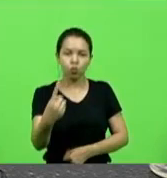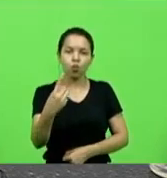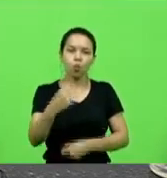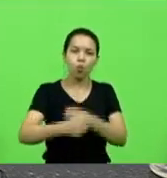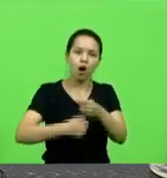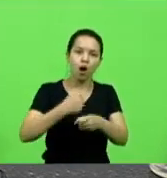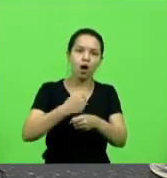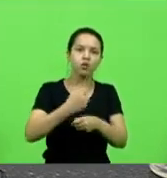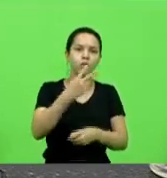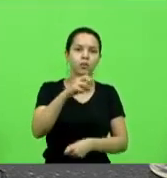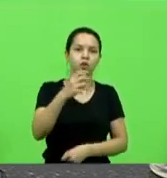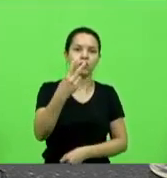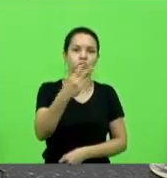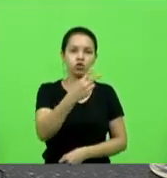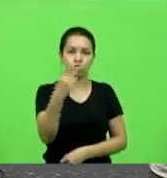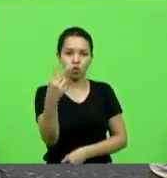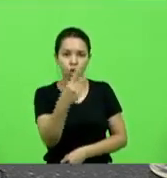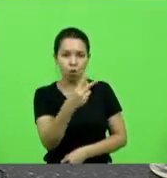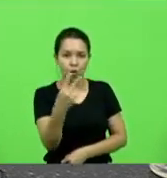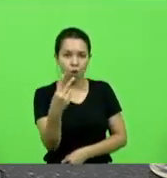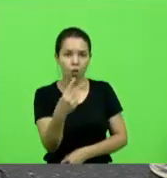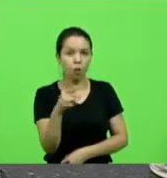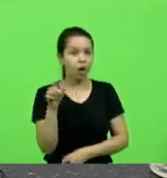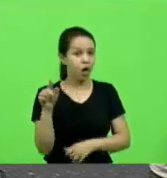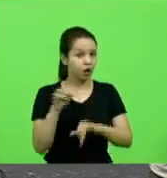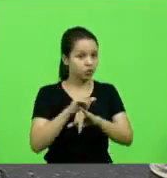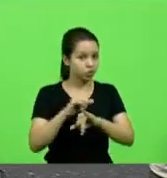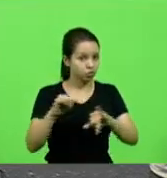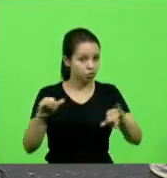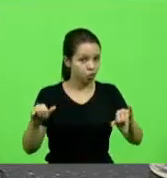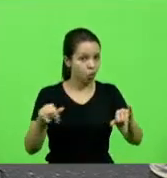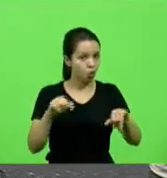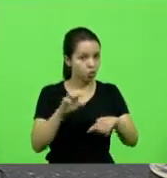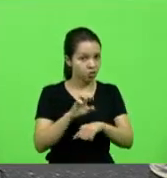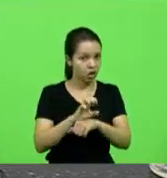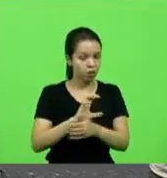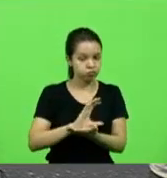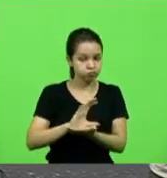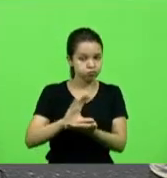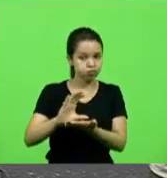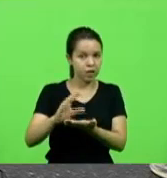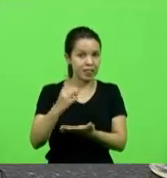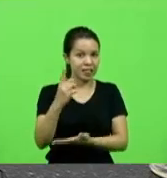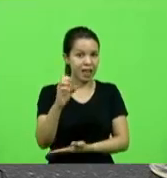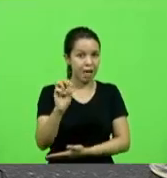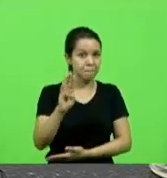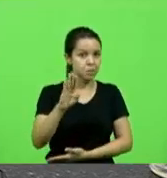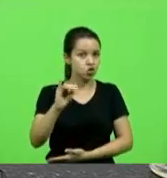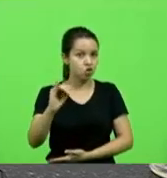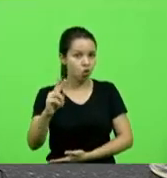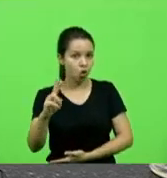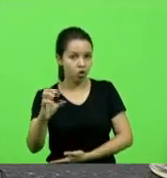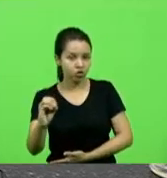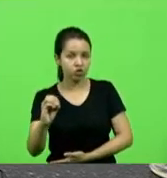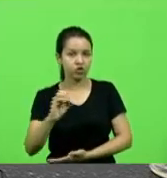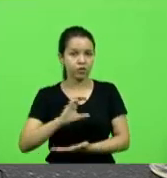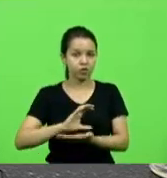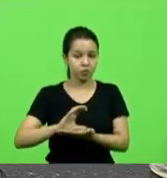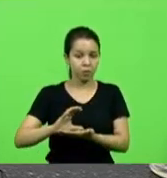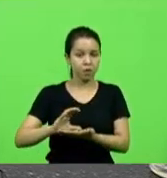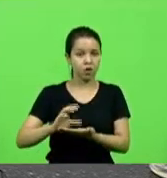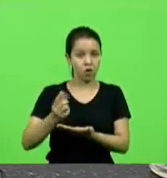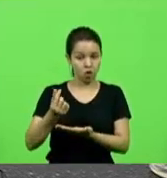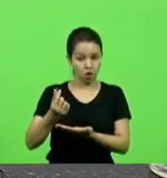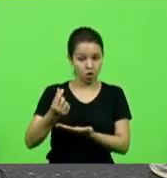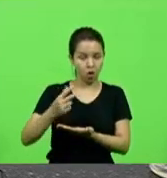o estado deverá aportar 10 bilhões de investimento de recursos próprios de recursos